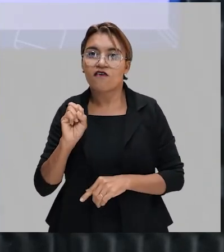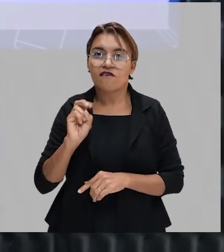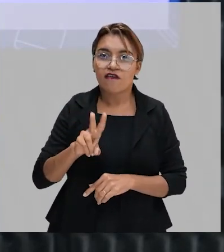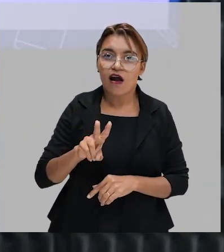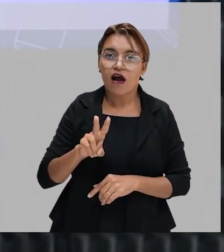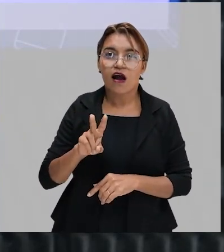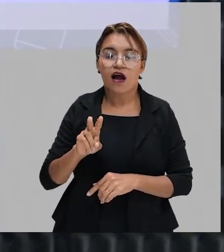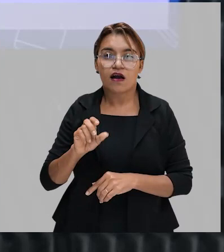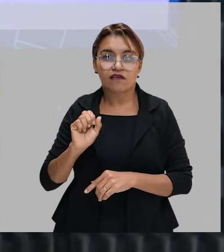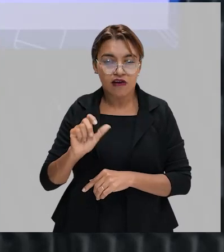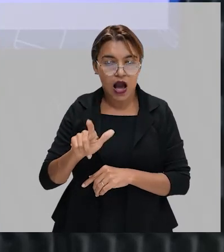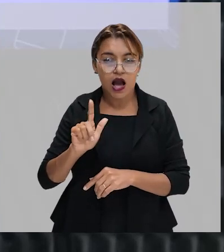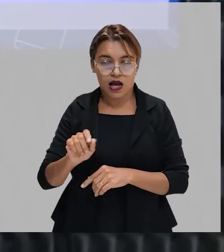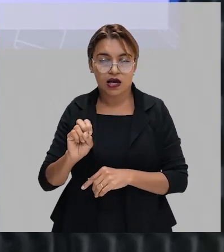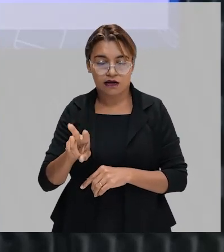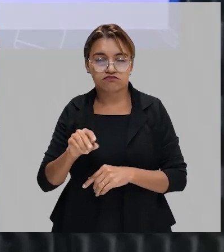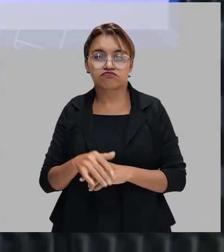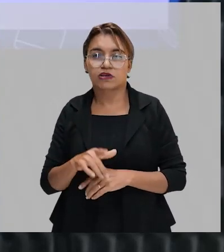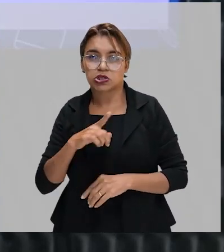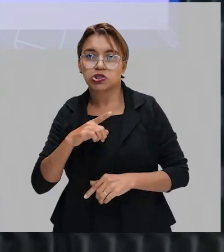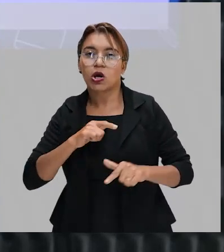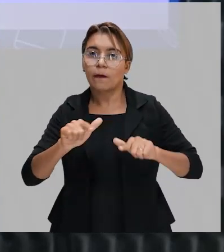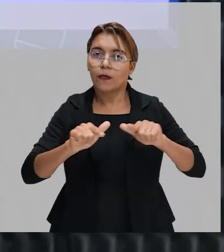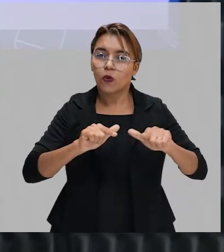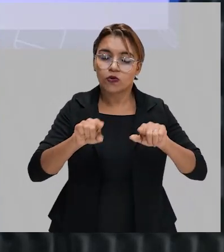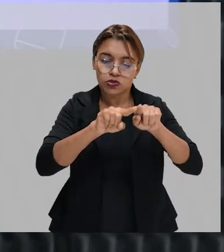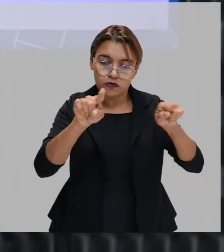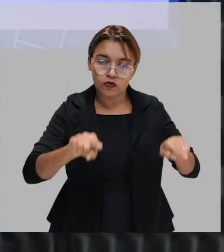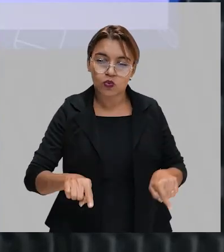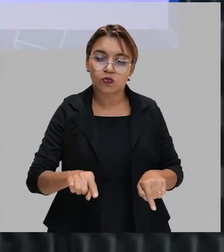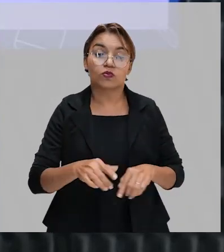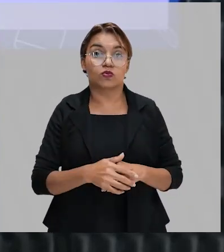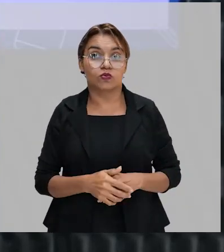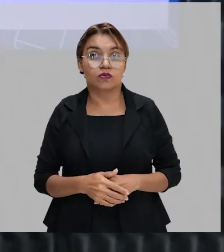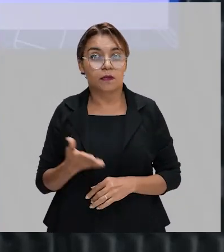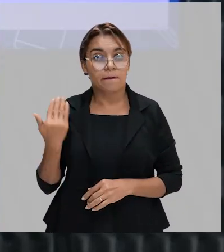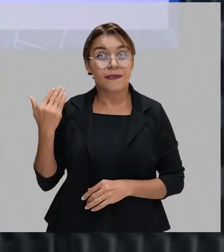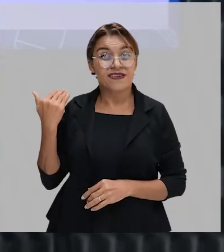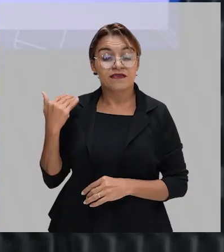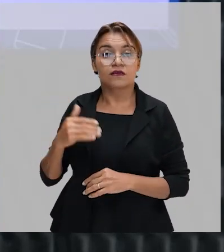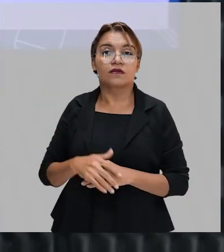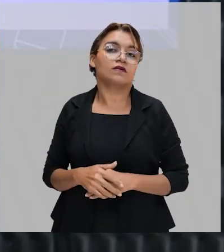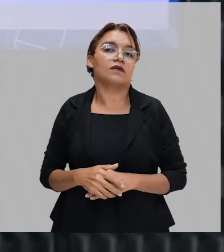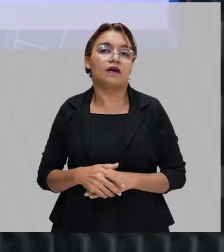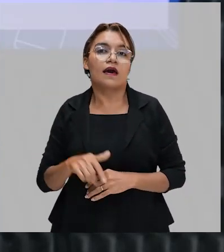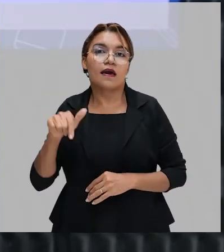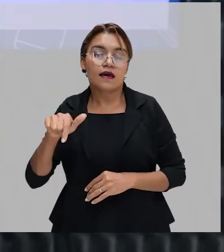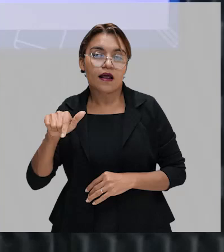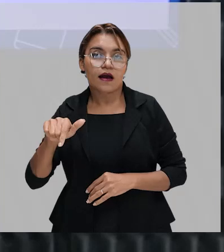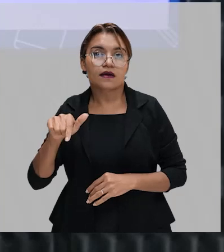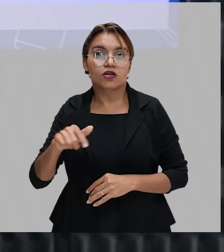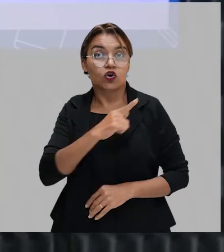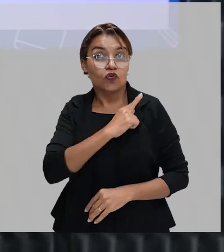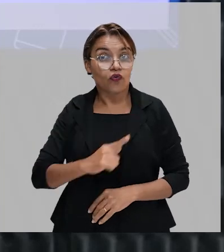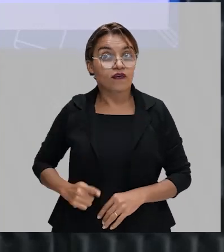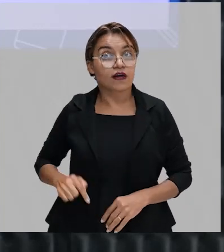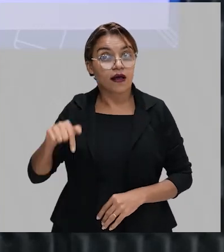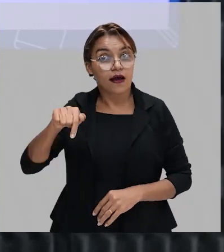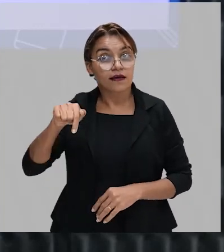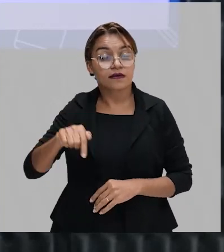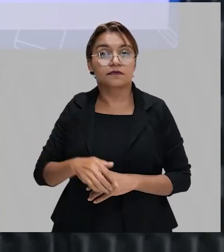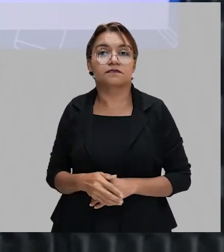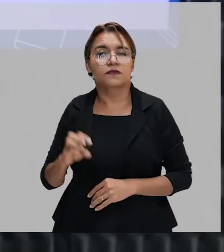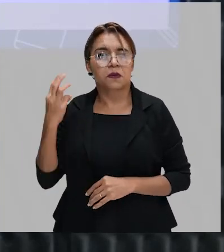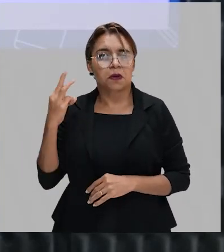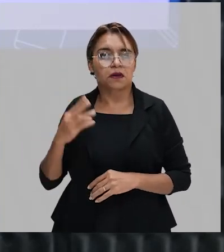inclusive, é servidor público aposentado em função da época em que ele foi governante. E